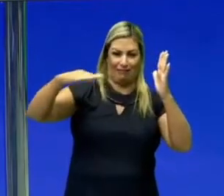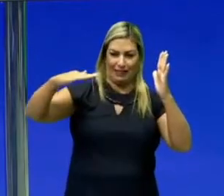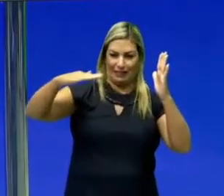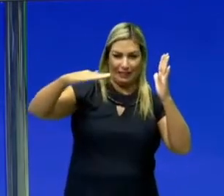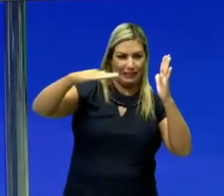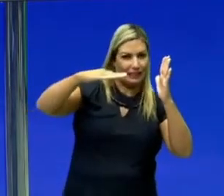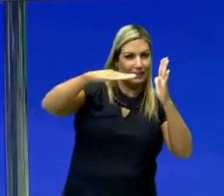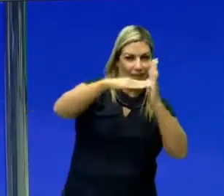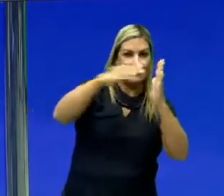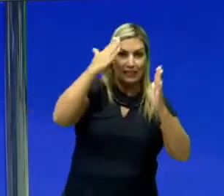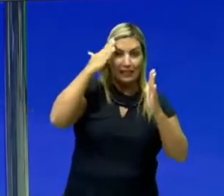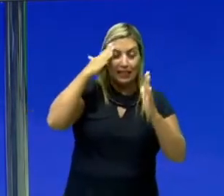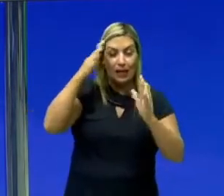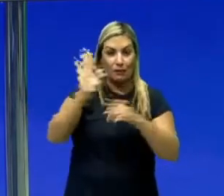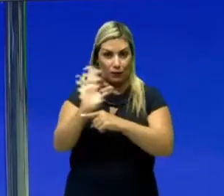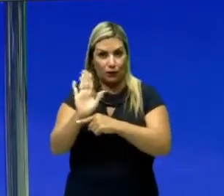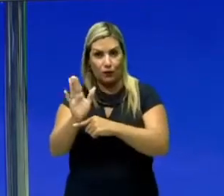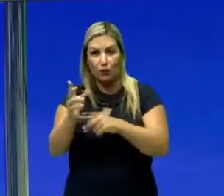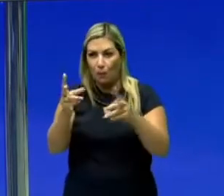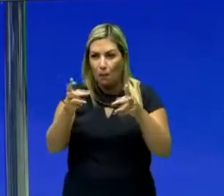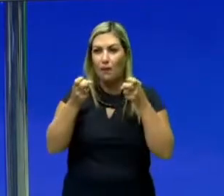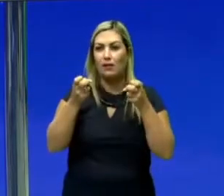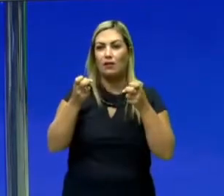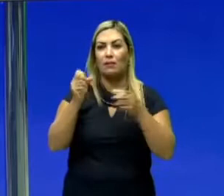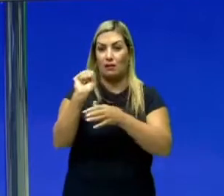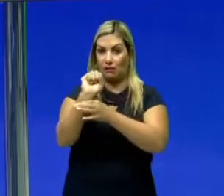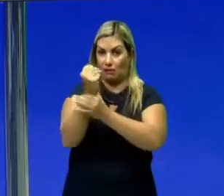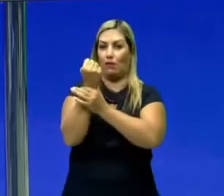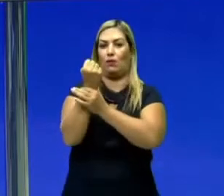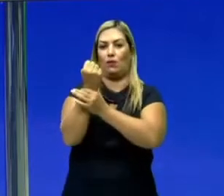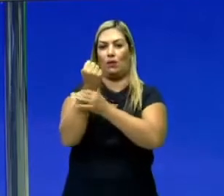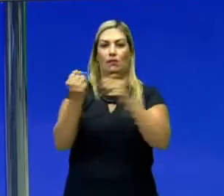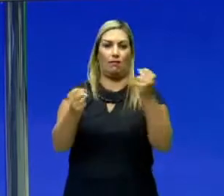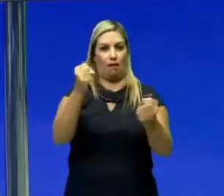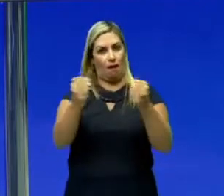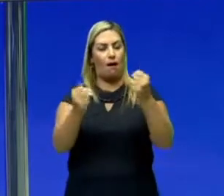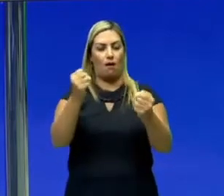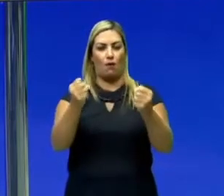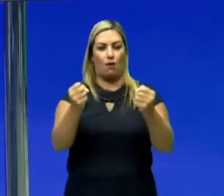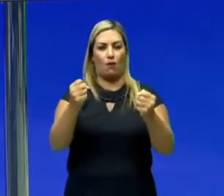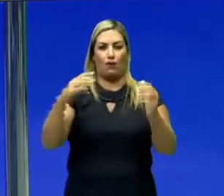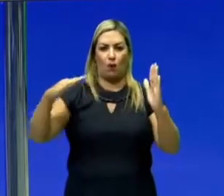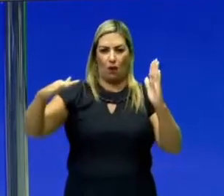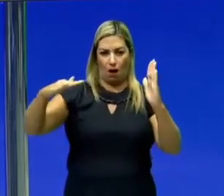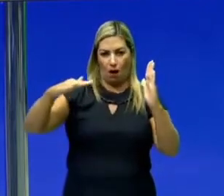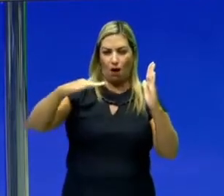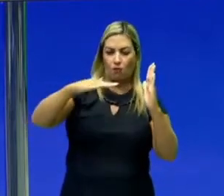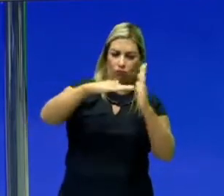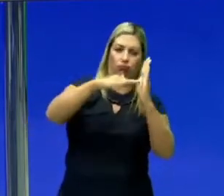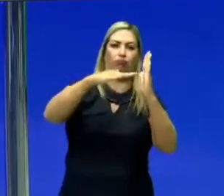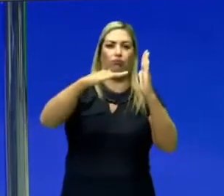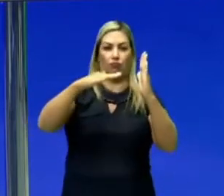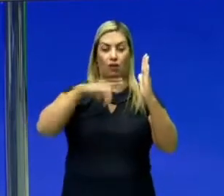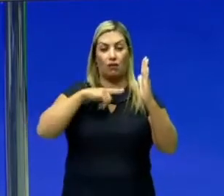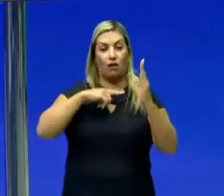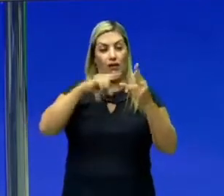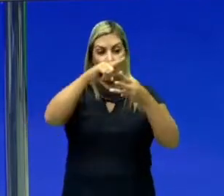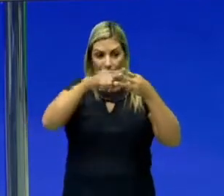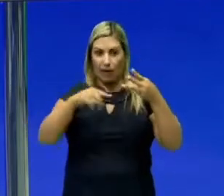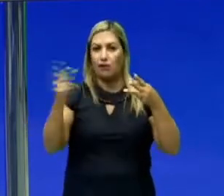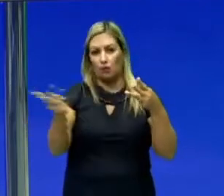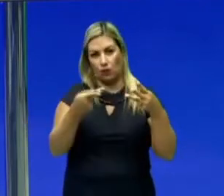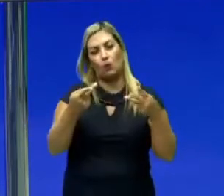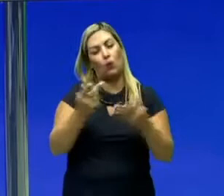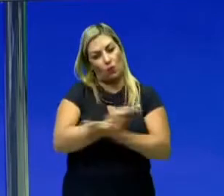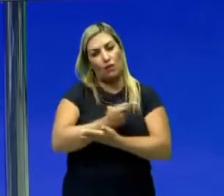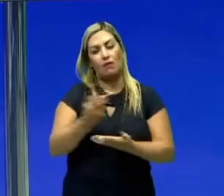que esse tipo de vídeo é justamente para verificar a segurança de um carro. Quando você tem isso, você tem três efeitos aí que vão